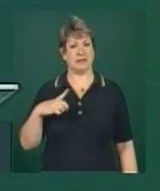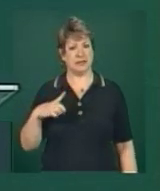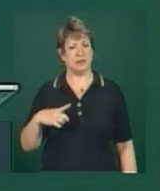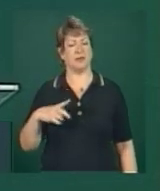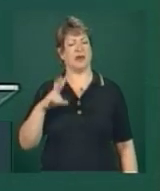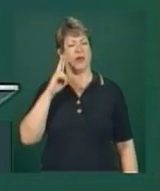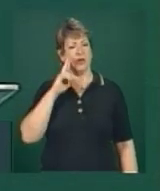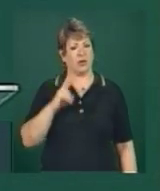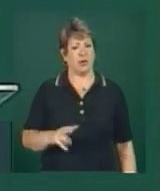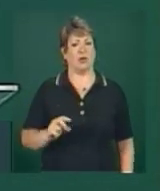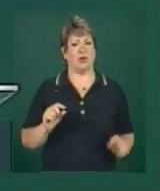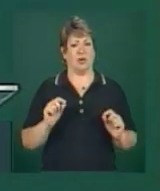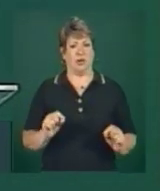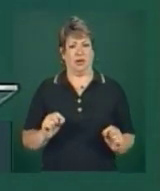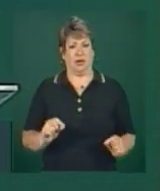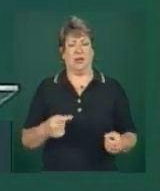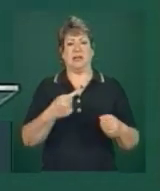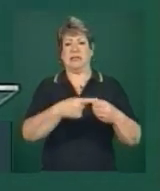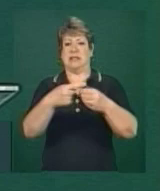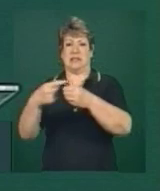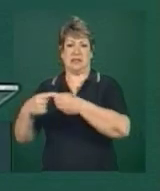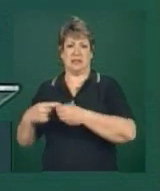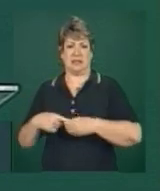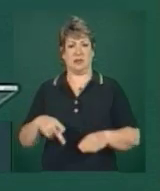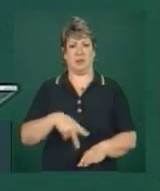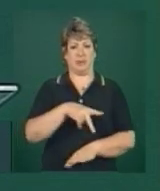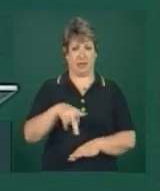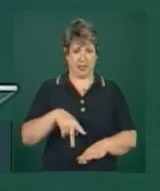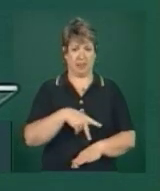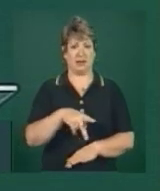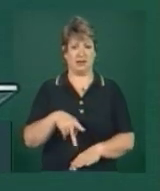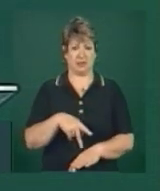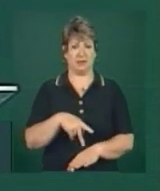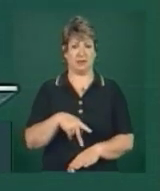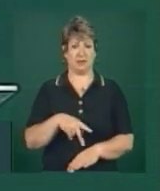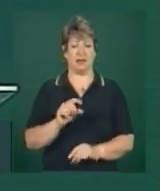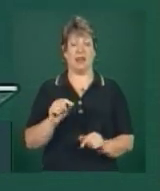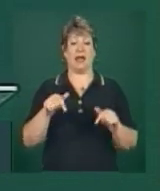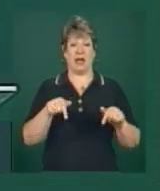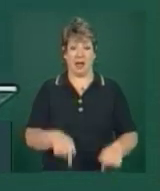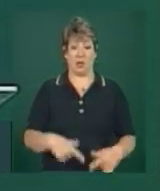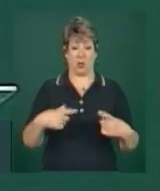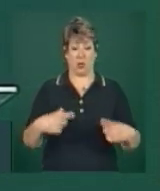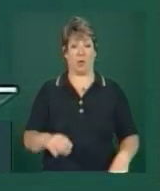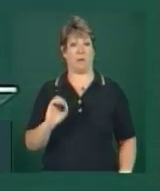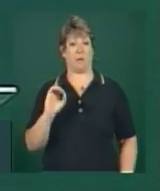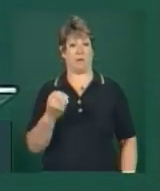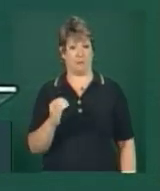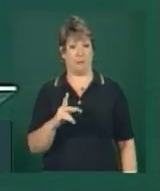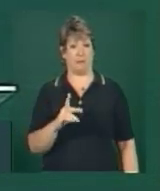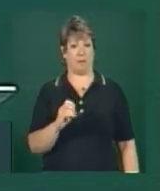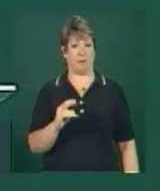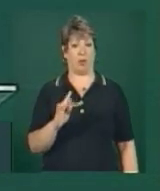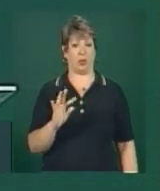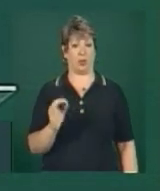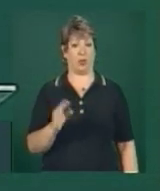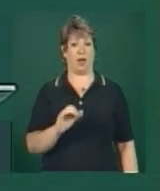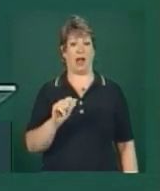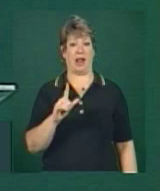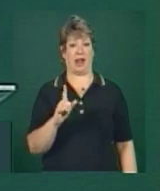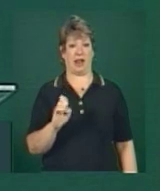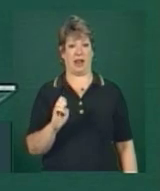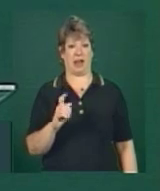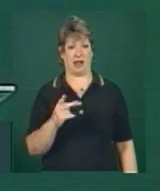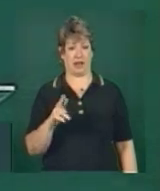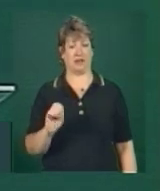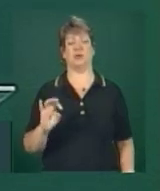olhamos as cidades do país e aqui Porto Alegre e a região toda do